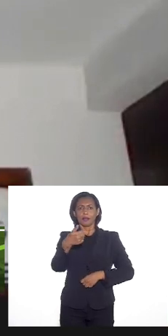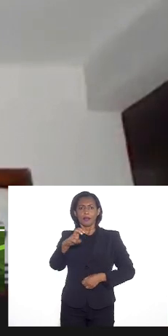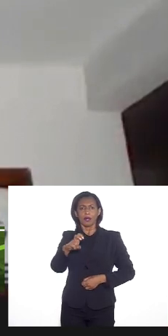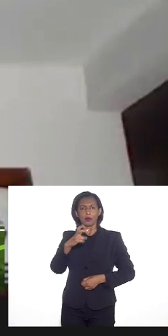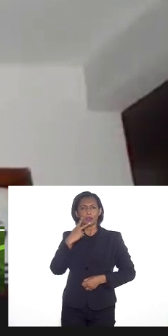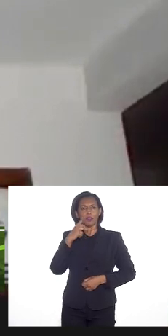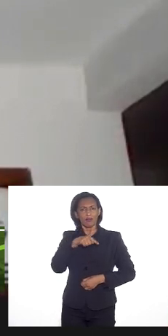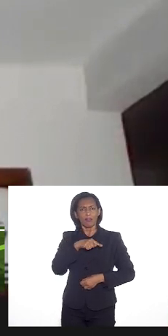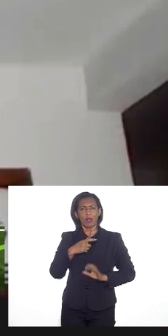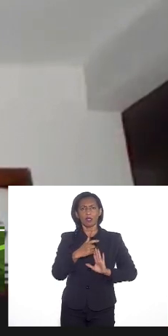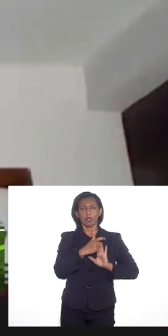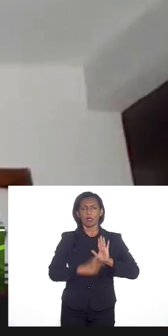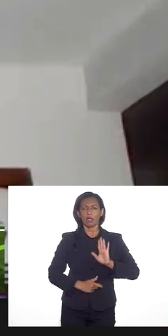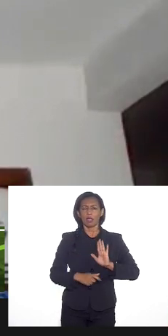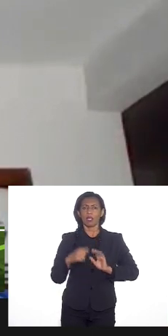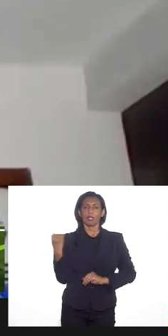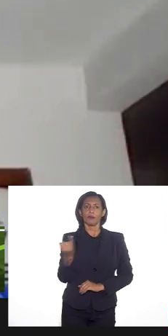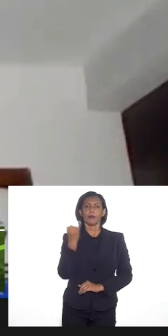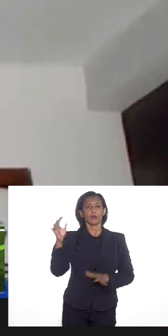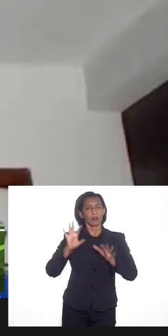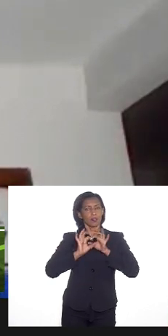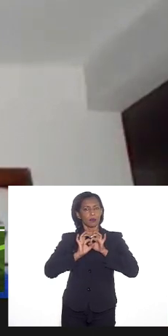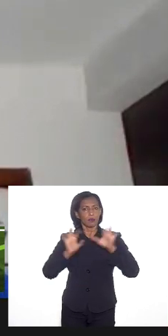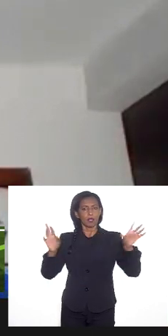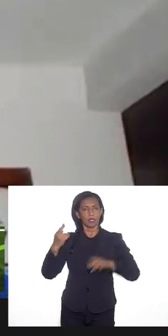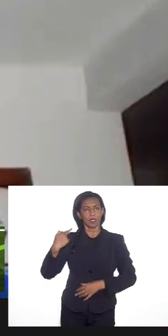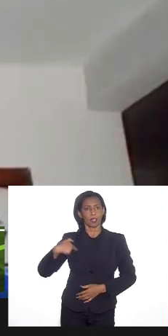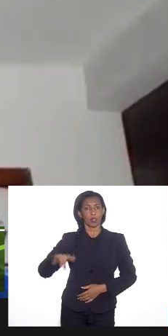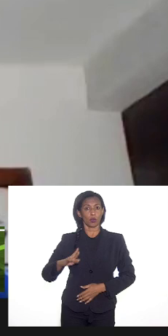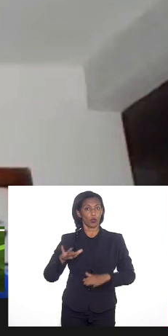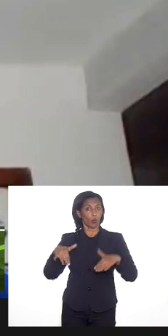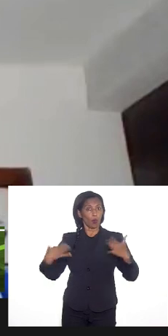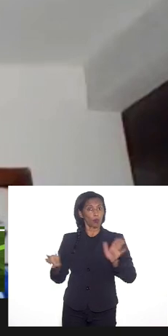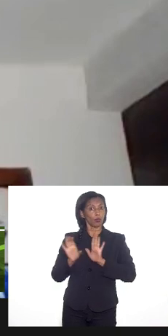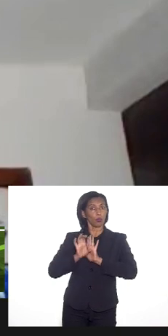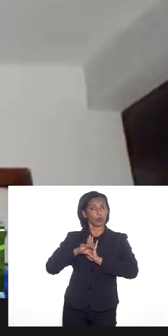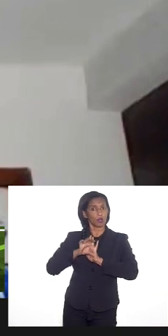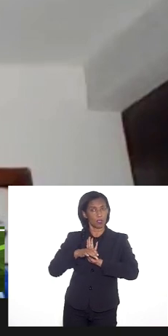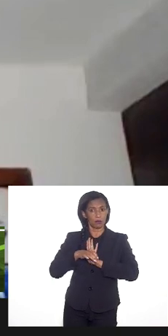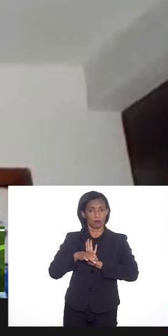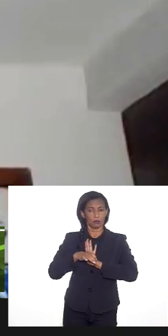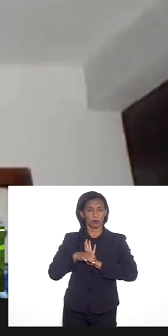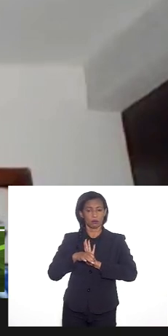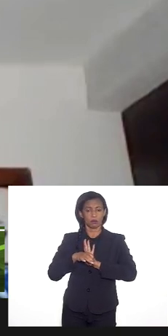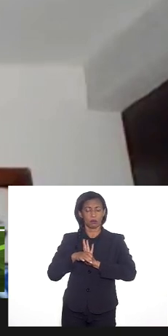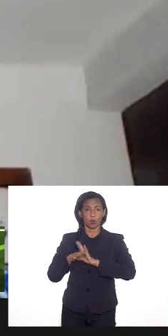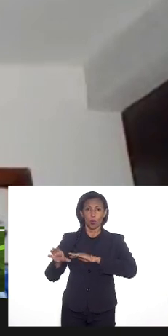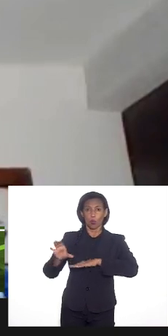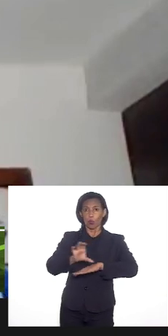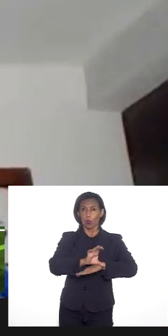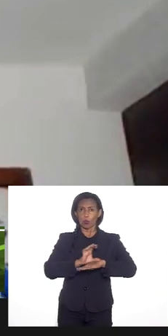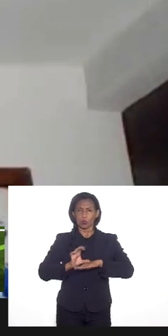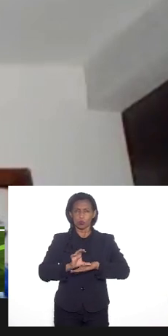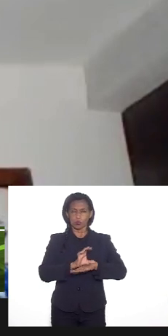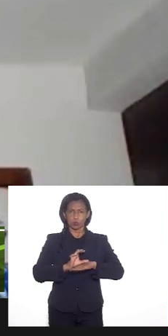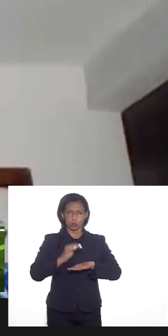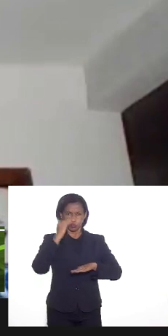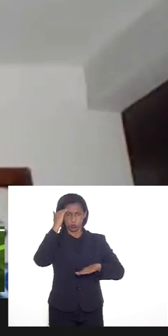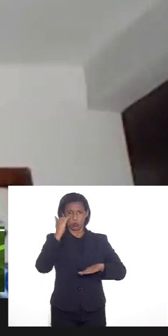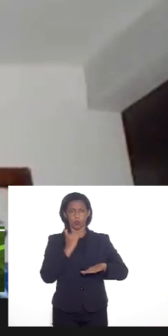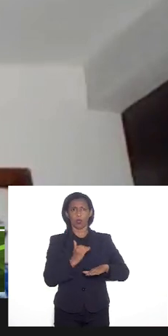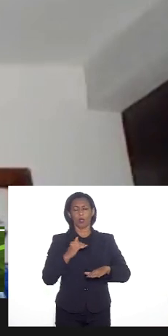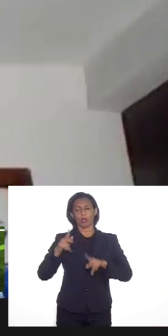importância da liberdade religiosa enquanto conceito constitutivo da